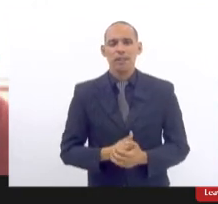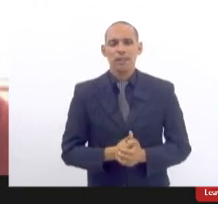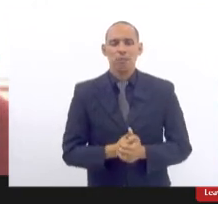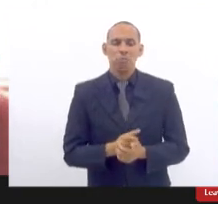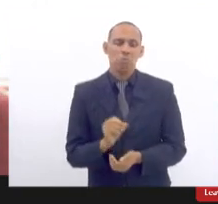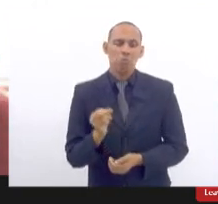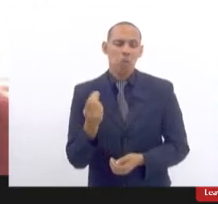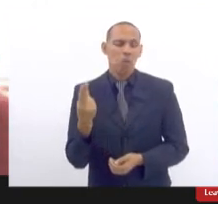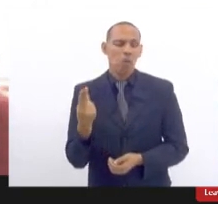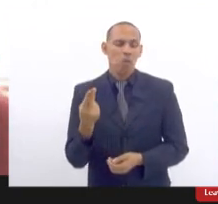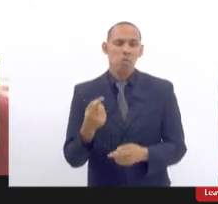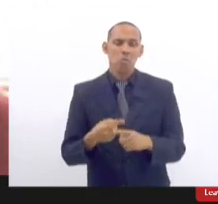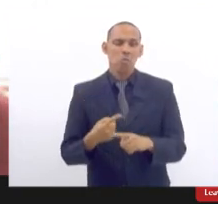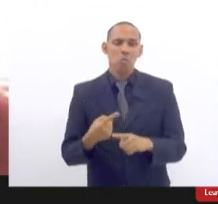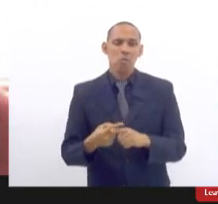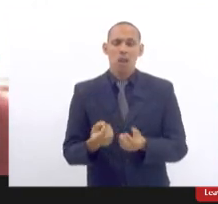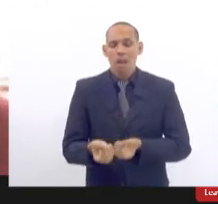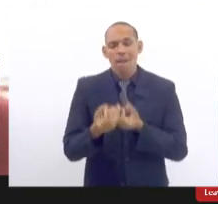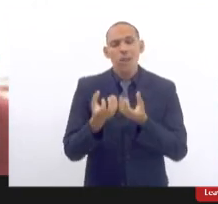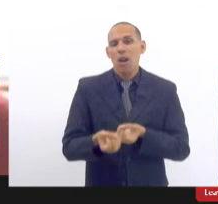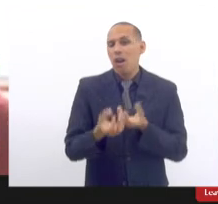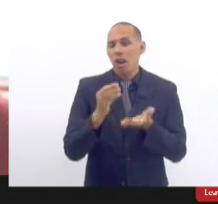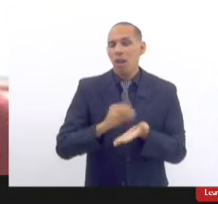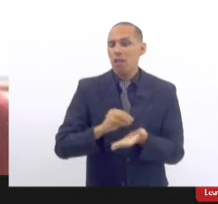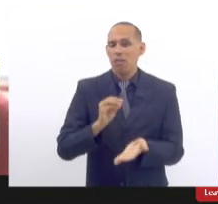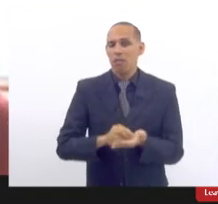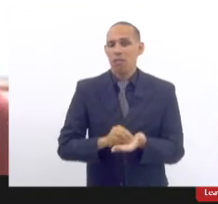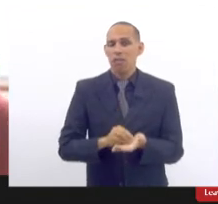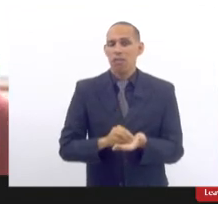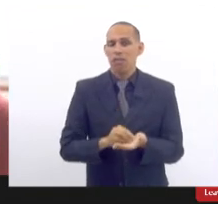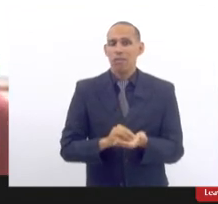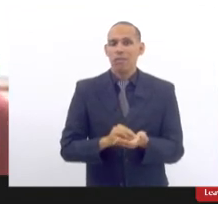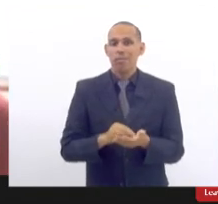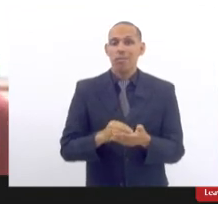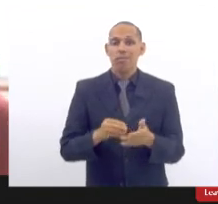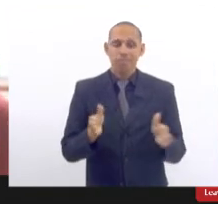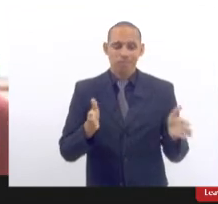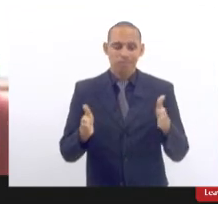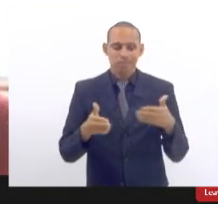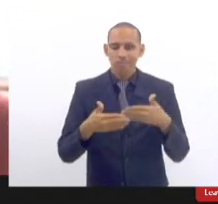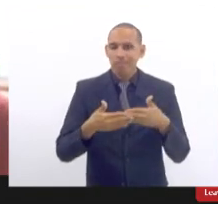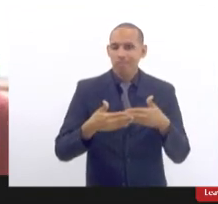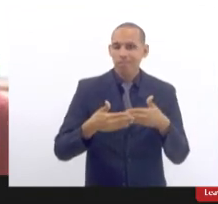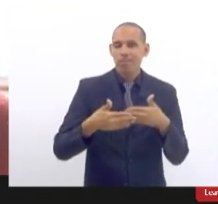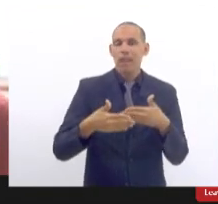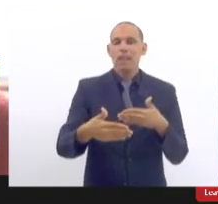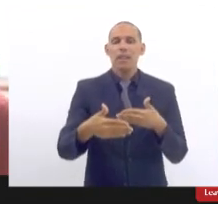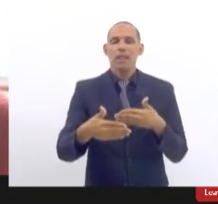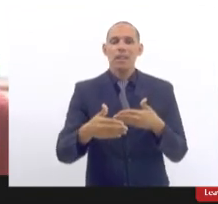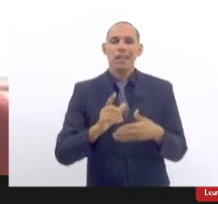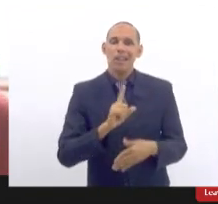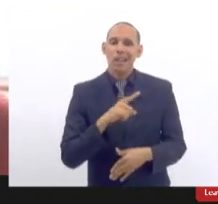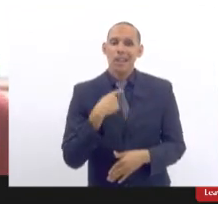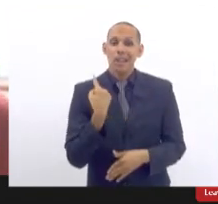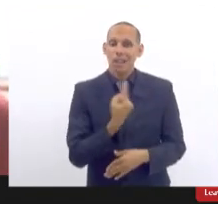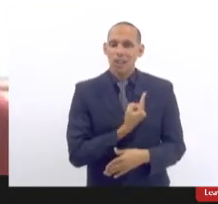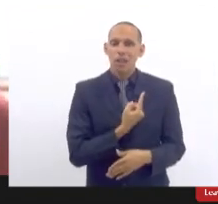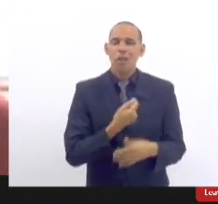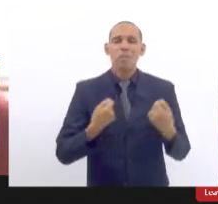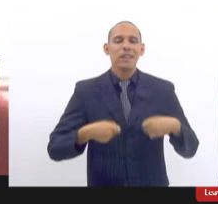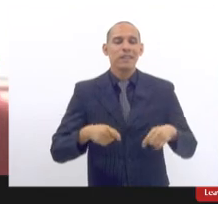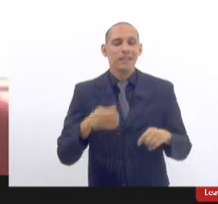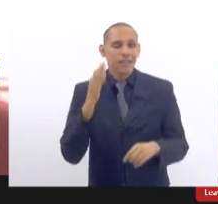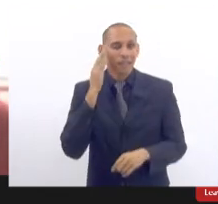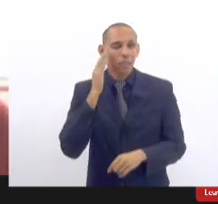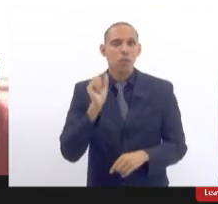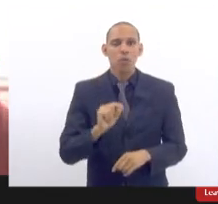ou se por falta de informação a partir do momento que a gente tem que ter em perspectiva que a